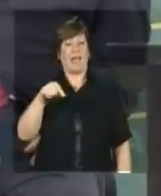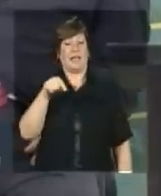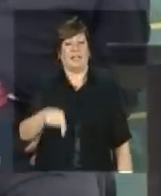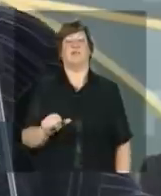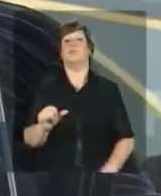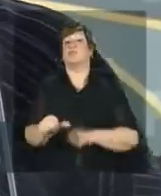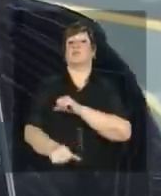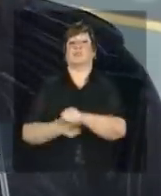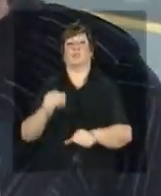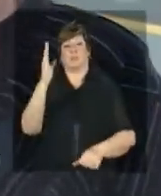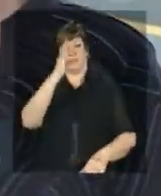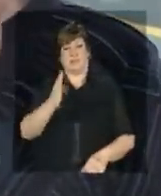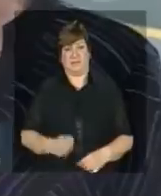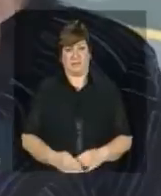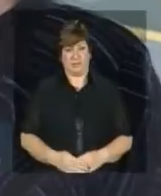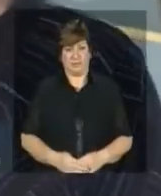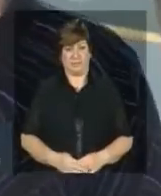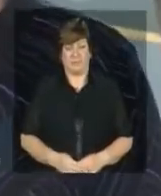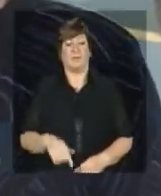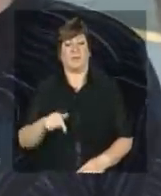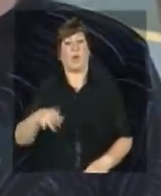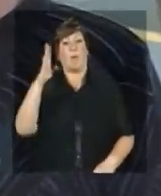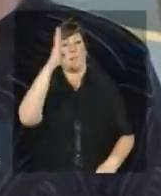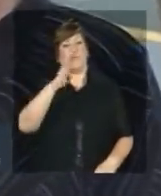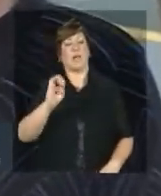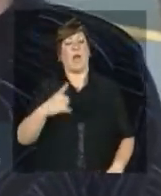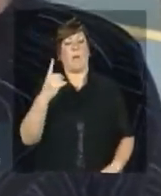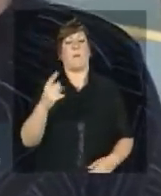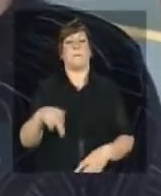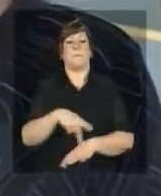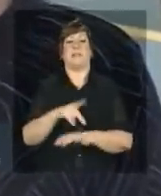o Brasil é um país especial